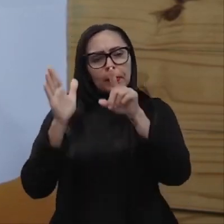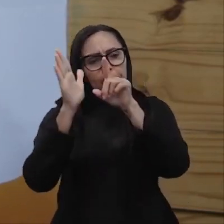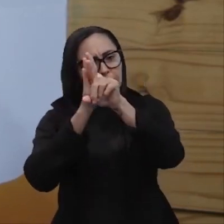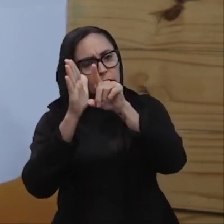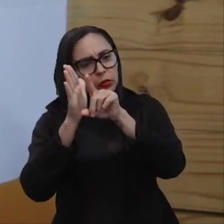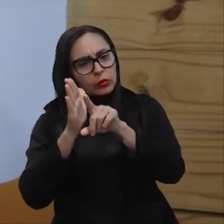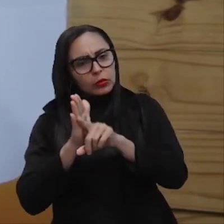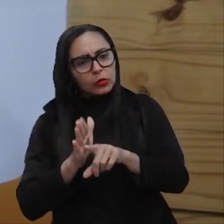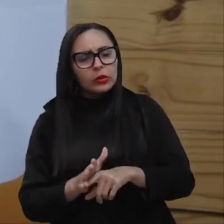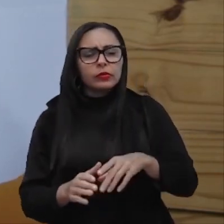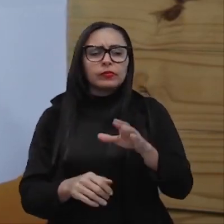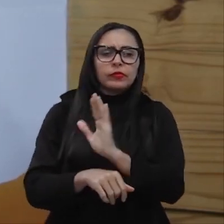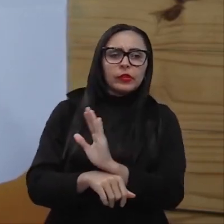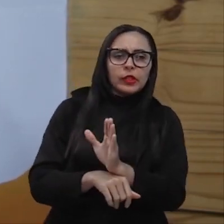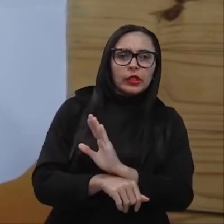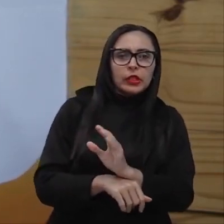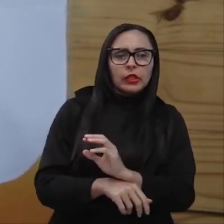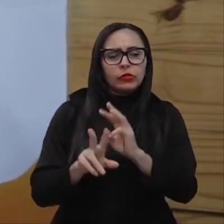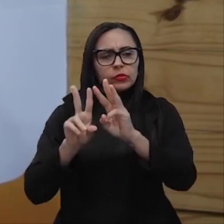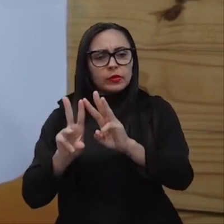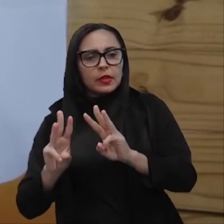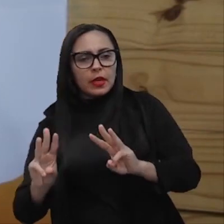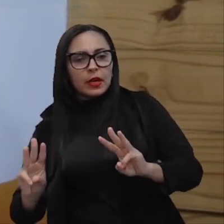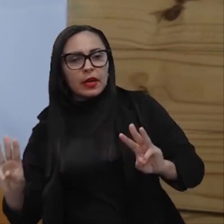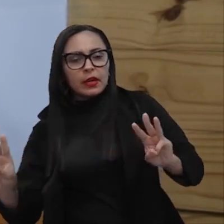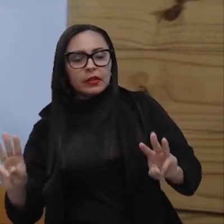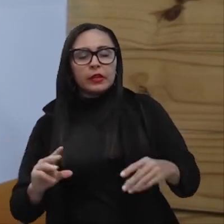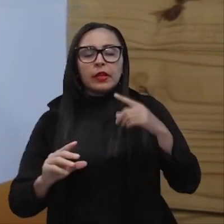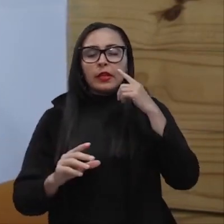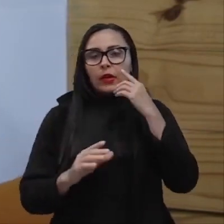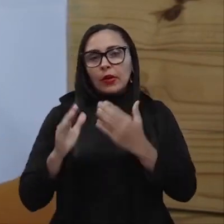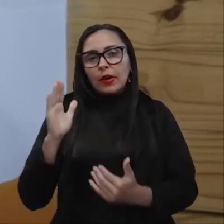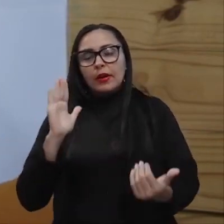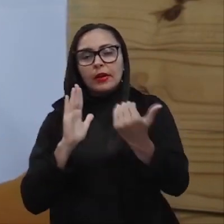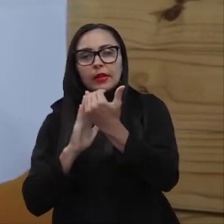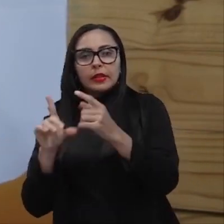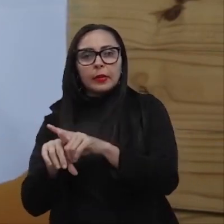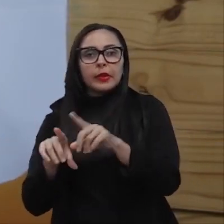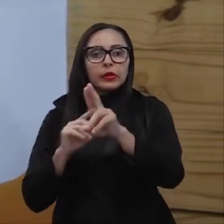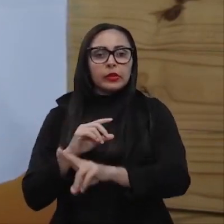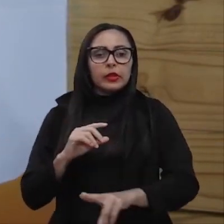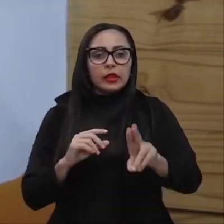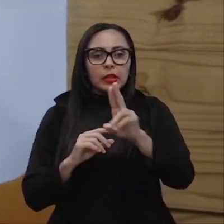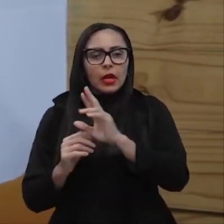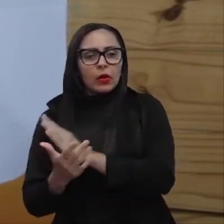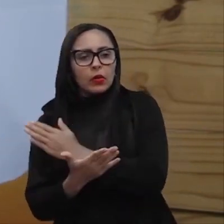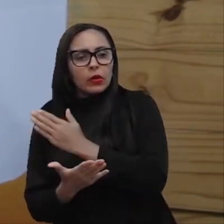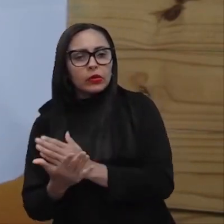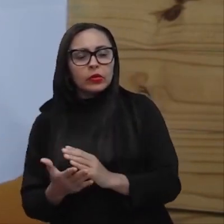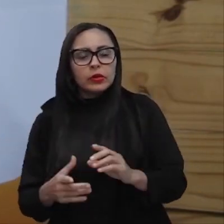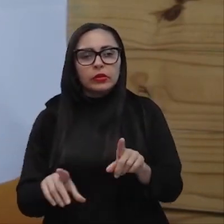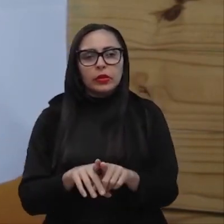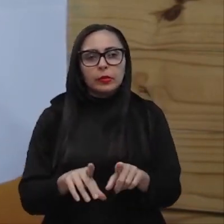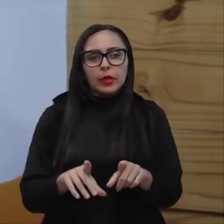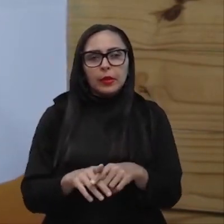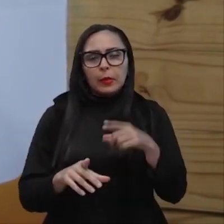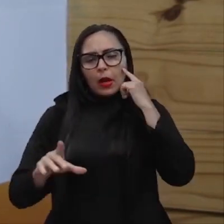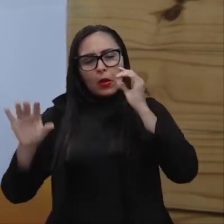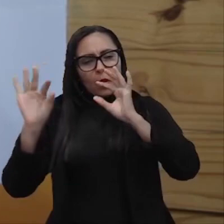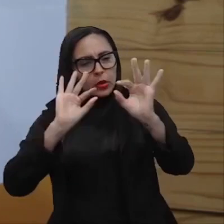Sites Então A lei também vai Utilizar algumas coisas dali Para poder elaborar As